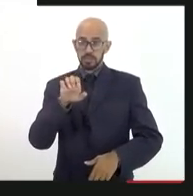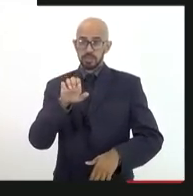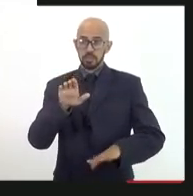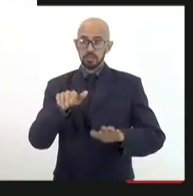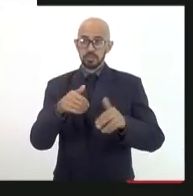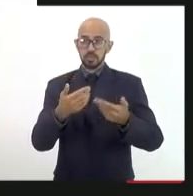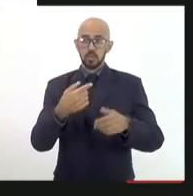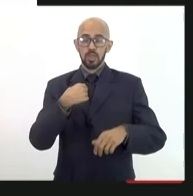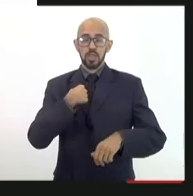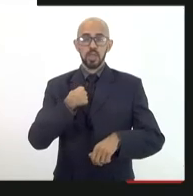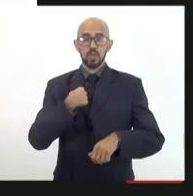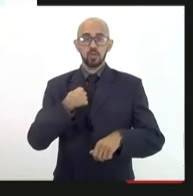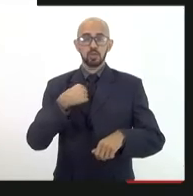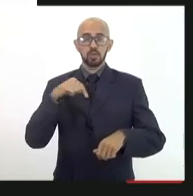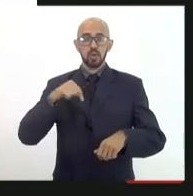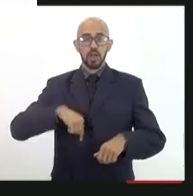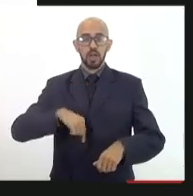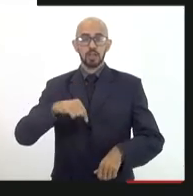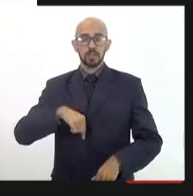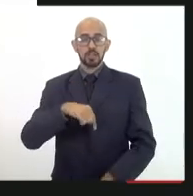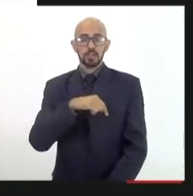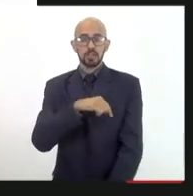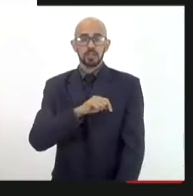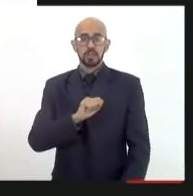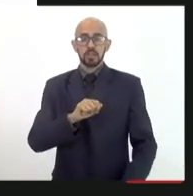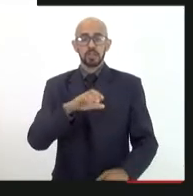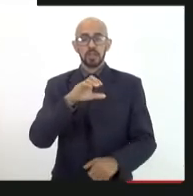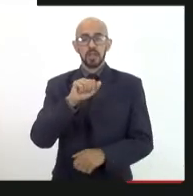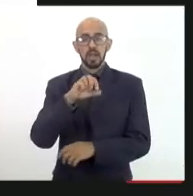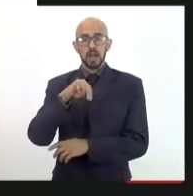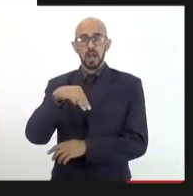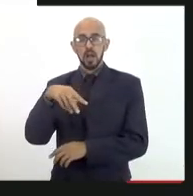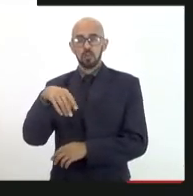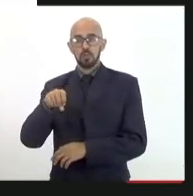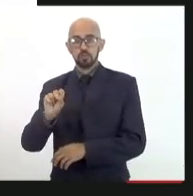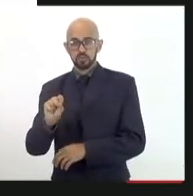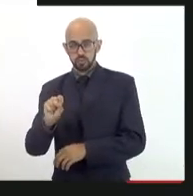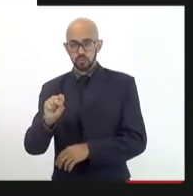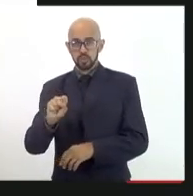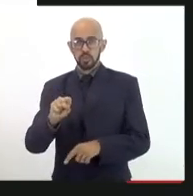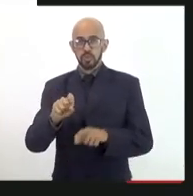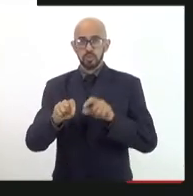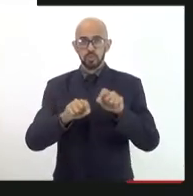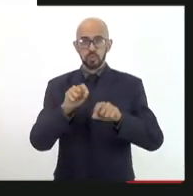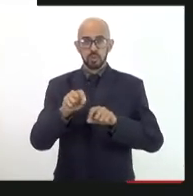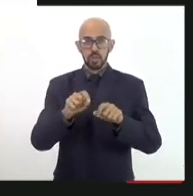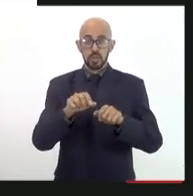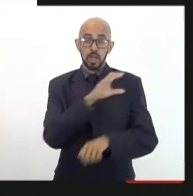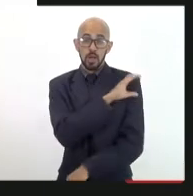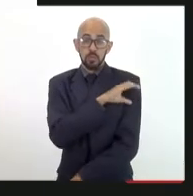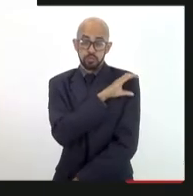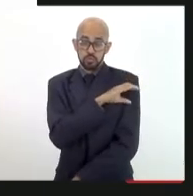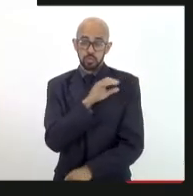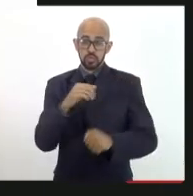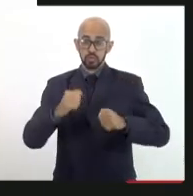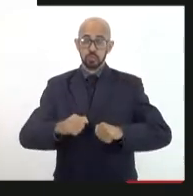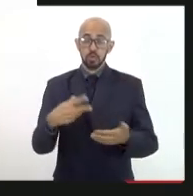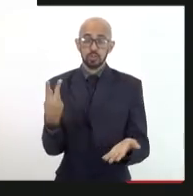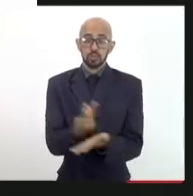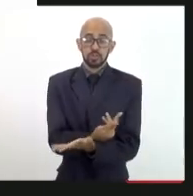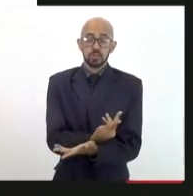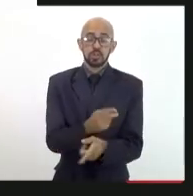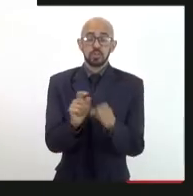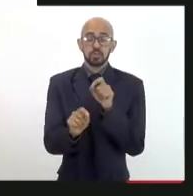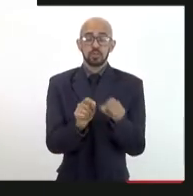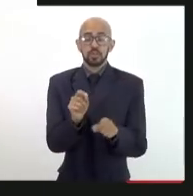campos dos Goitacazes, nós podemos, como muito bem ressaltada pela nossa deputada Marta, nós podemos cair numa grande